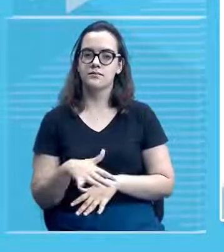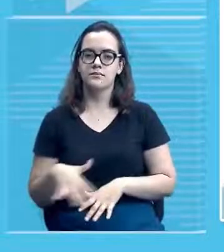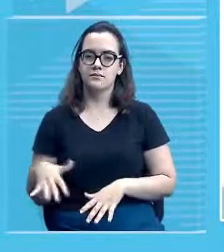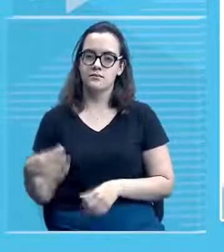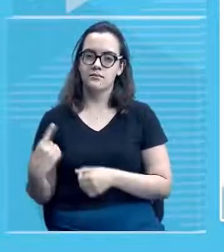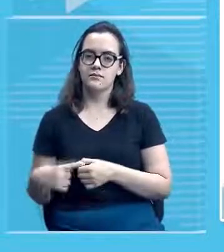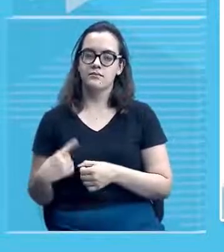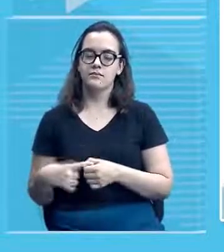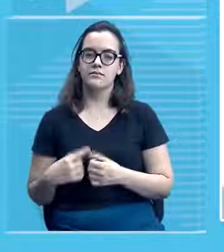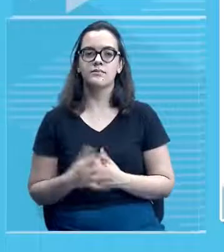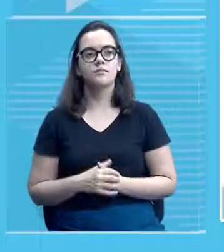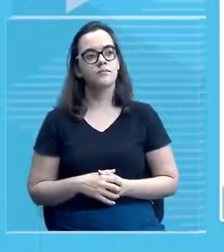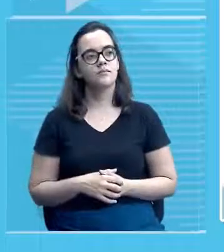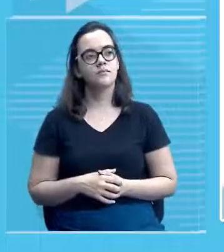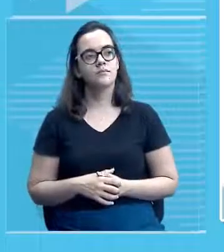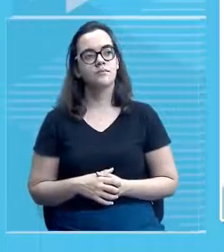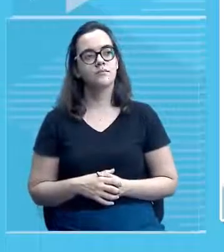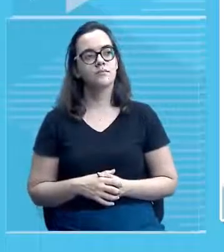no slide seguinte